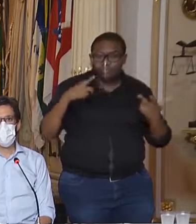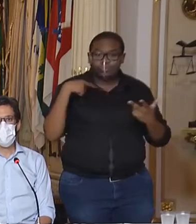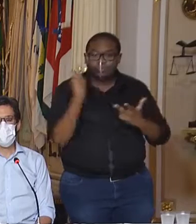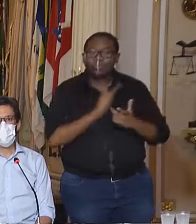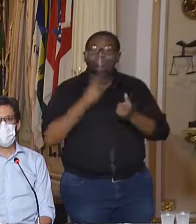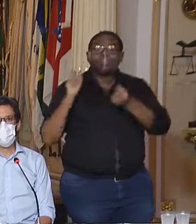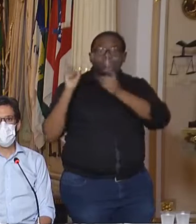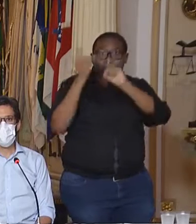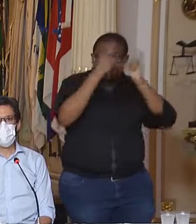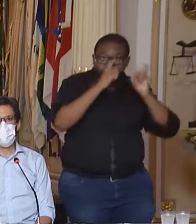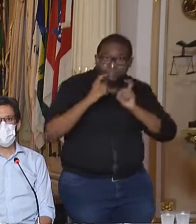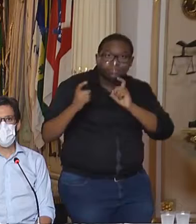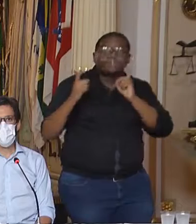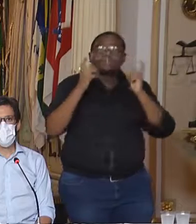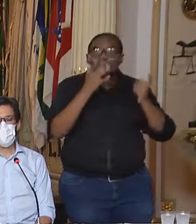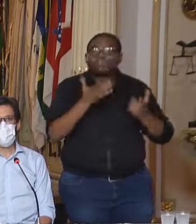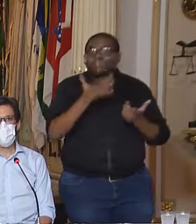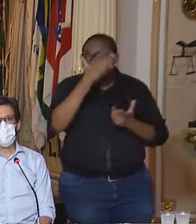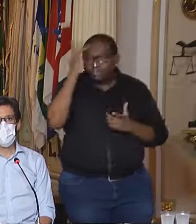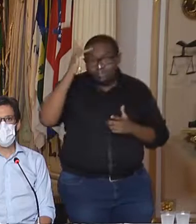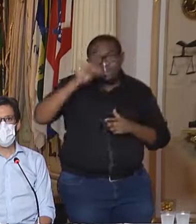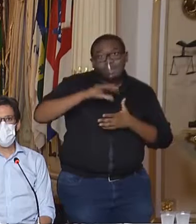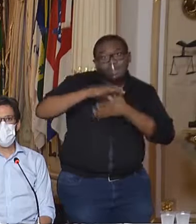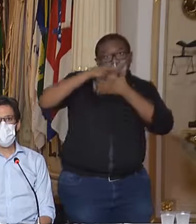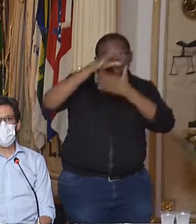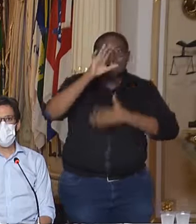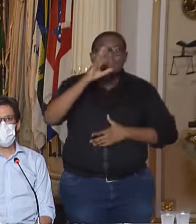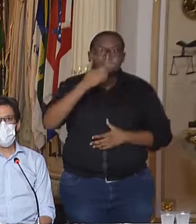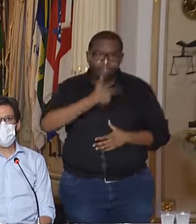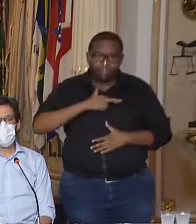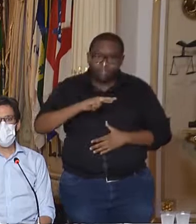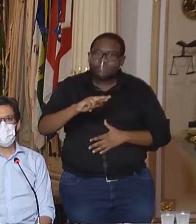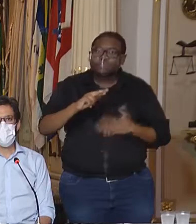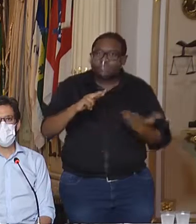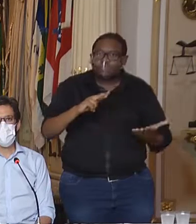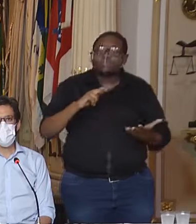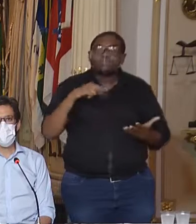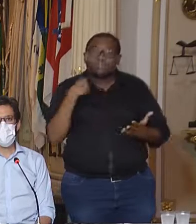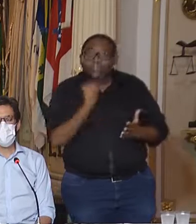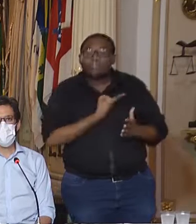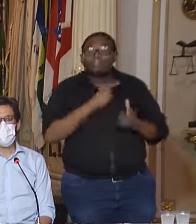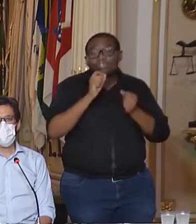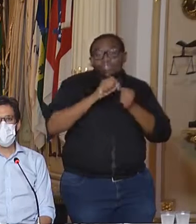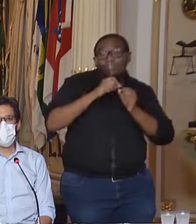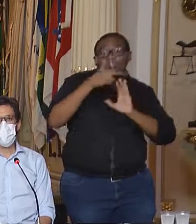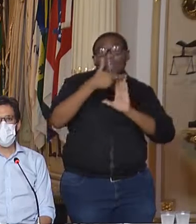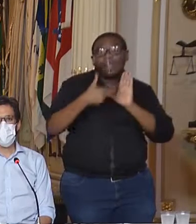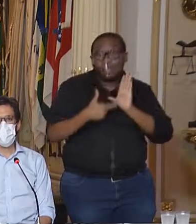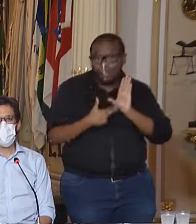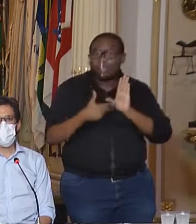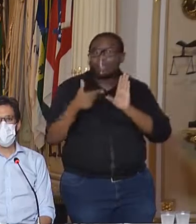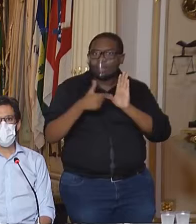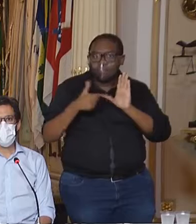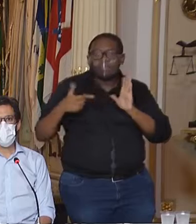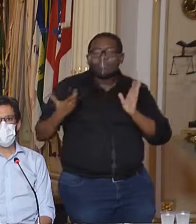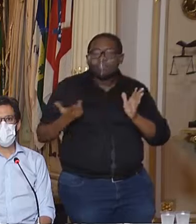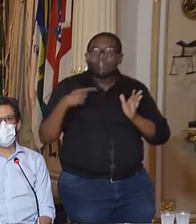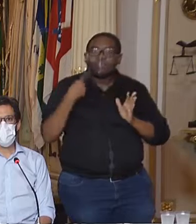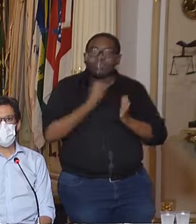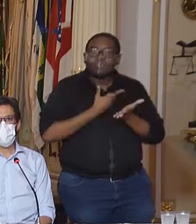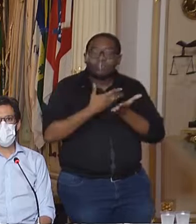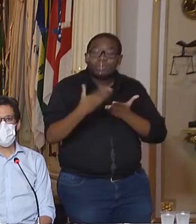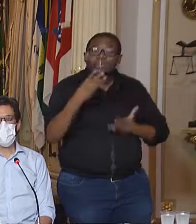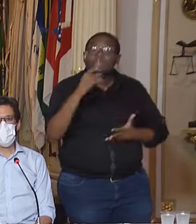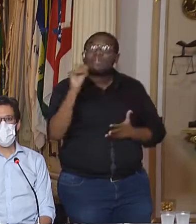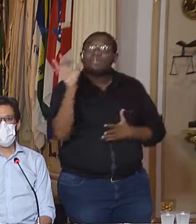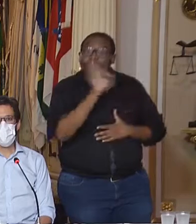segmentos da religião e definimos um conjunto de protocolos para sua reabertura. Começaremos com 30%